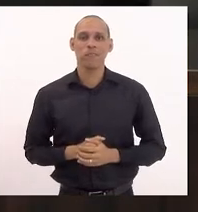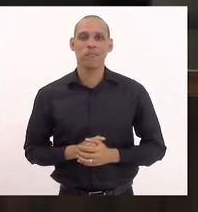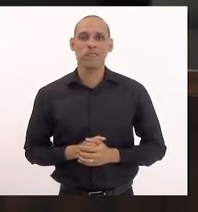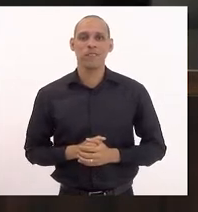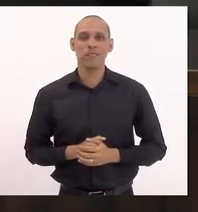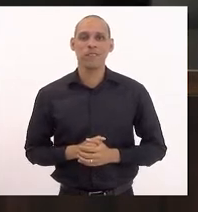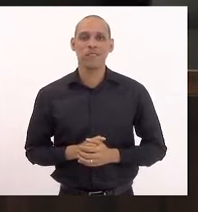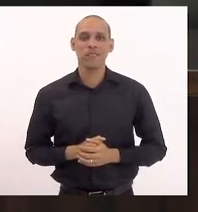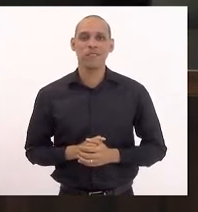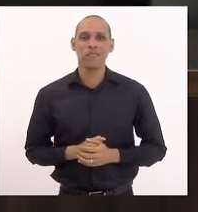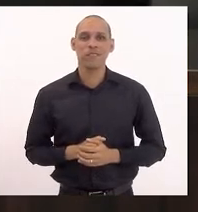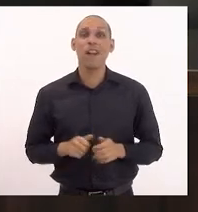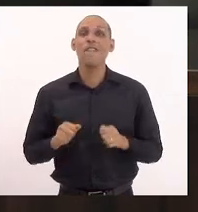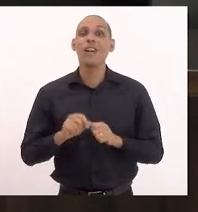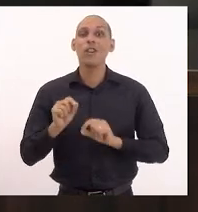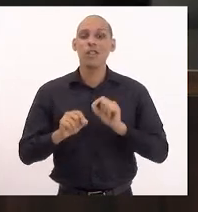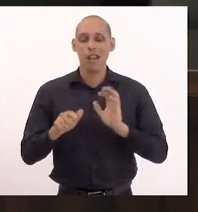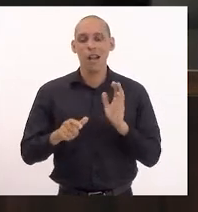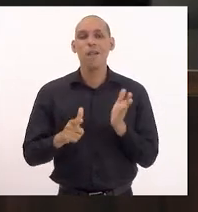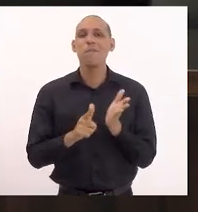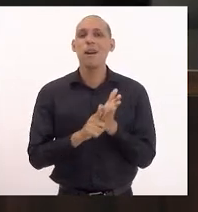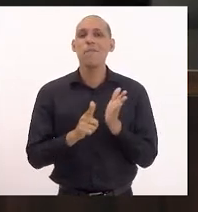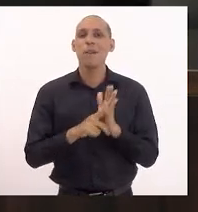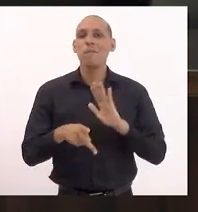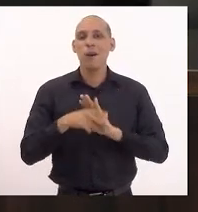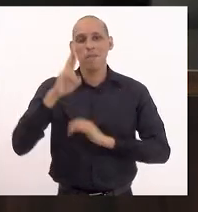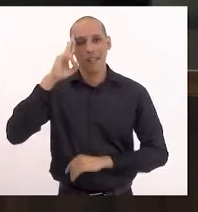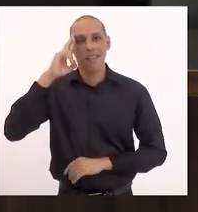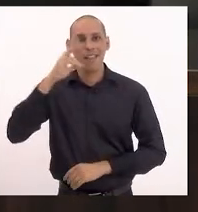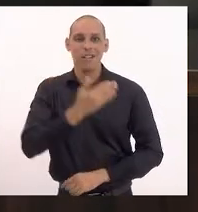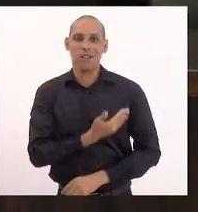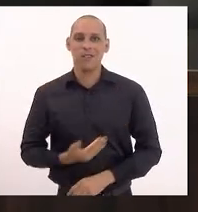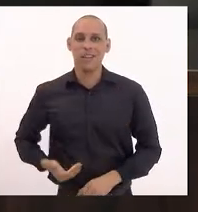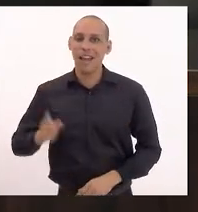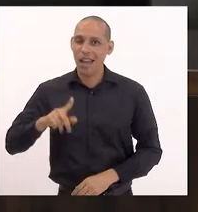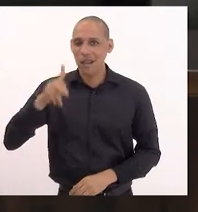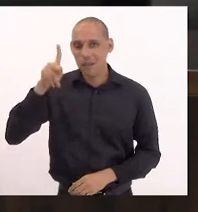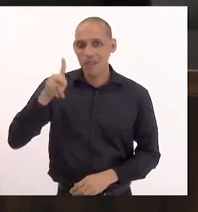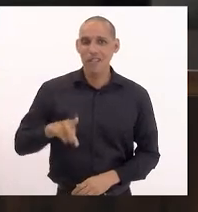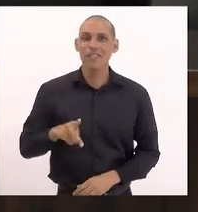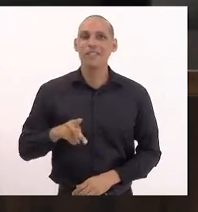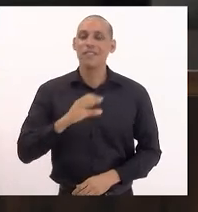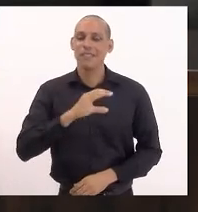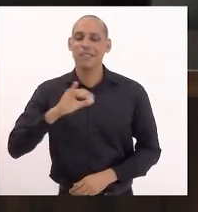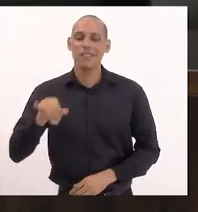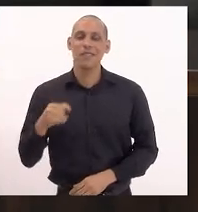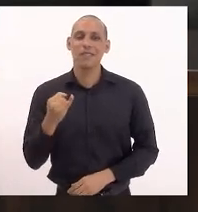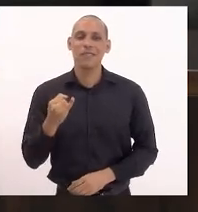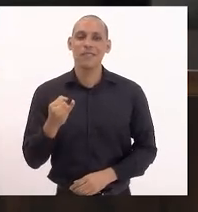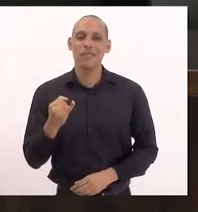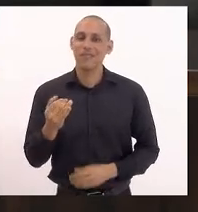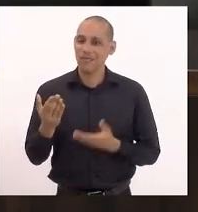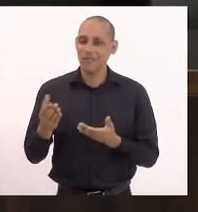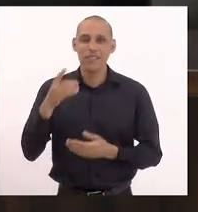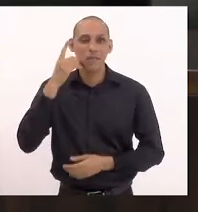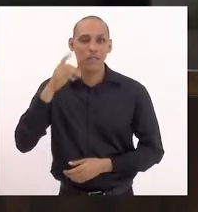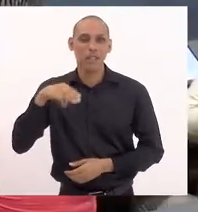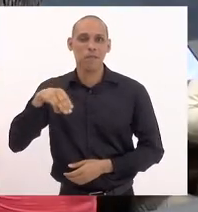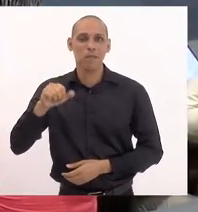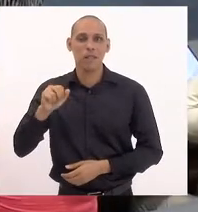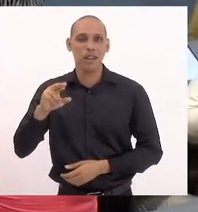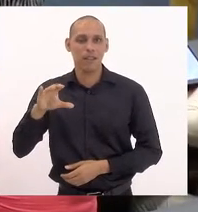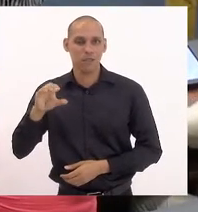fazendo o papel do líder do governo, que é presidente da Comissão de Constituição e Justiça, deputado Márcio Pacheco.